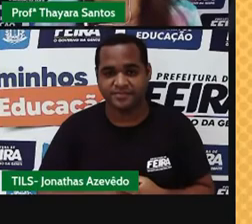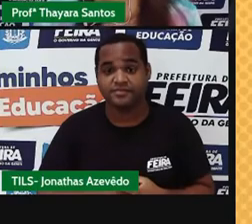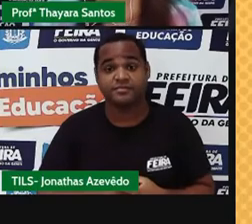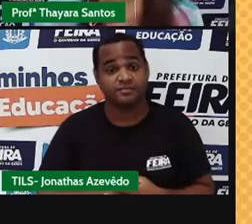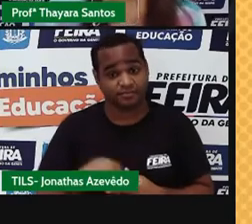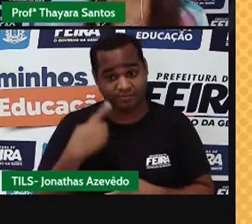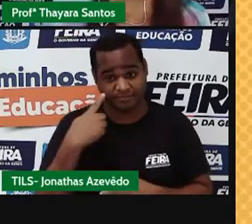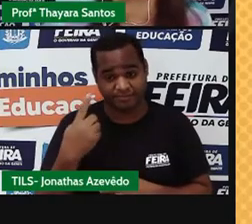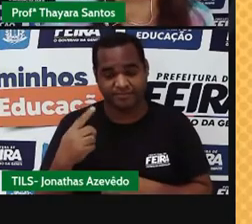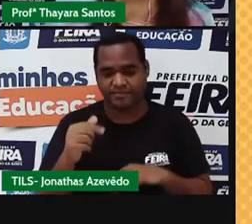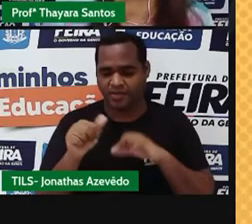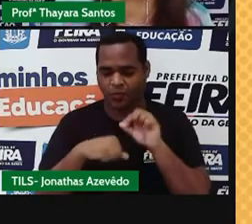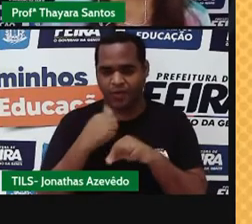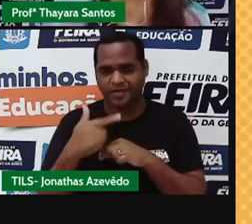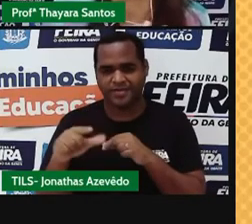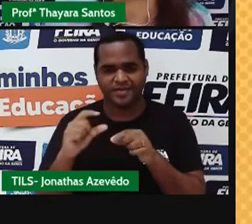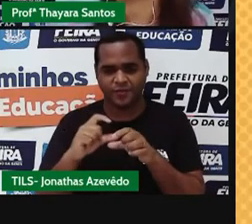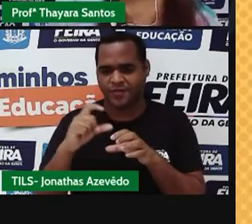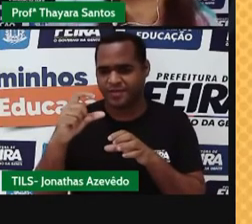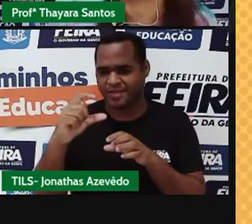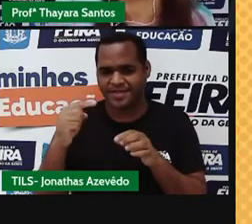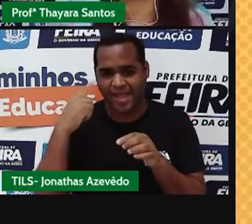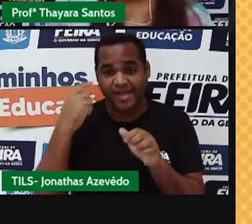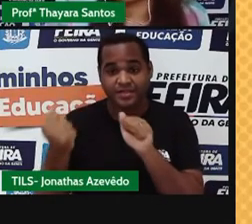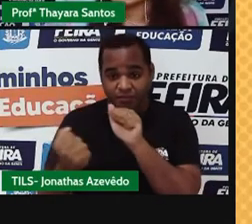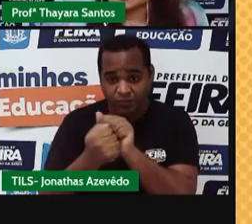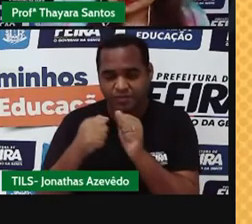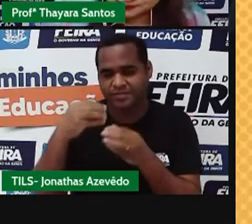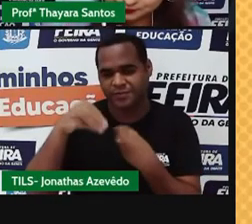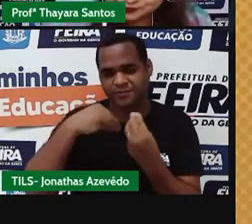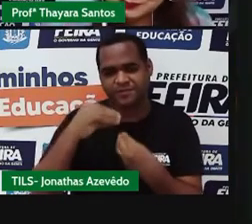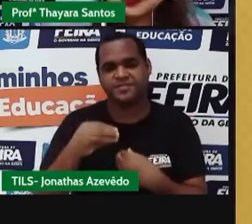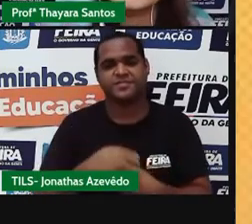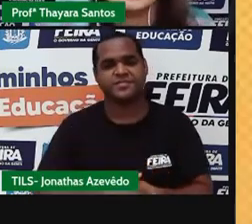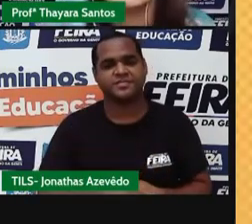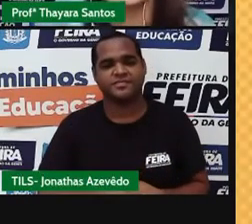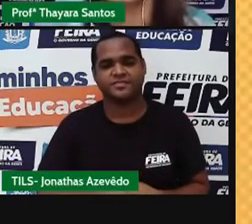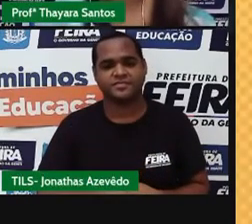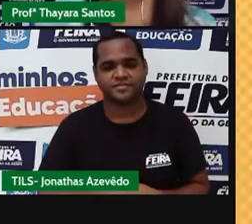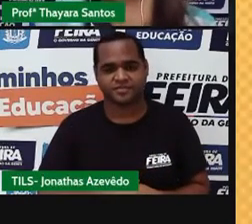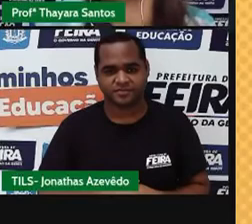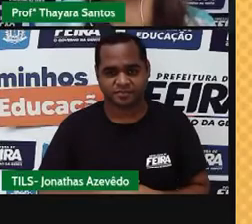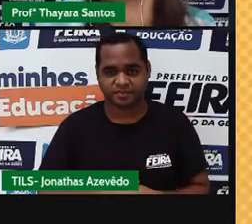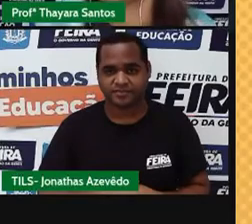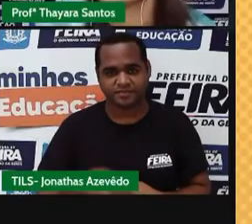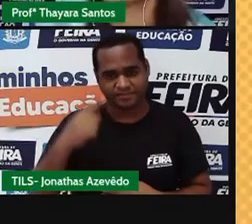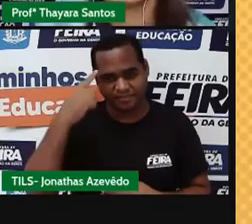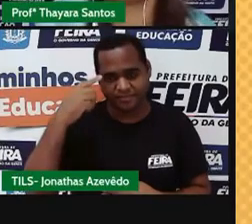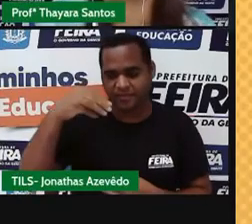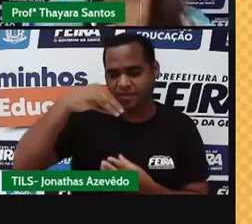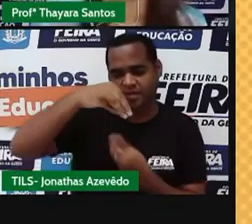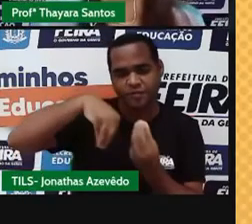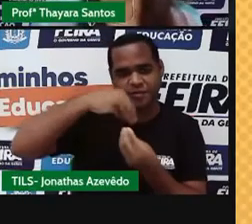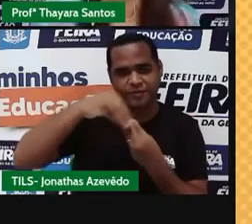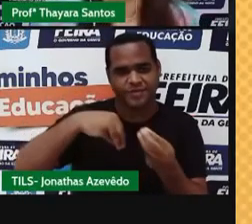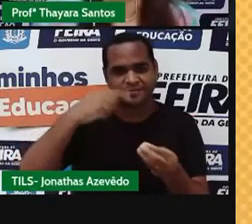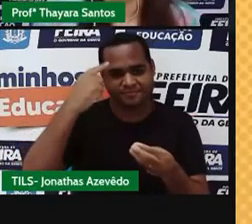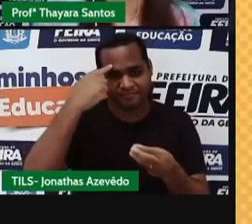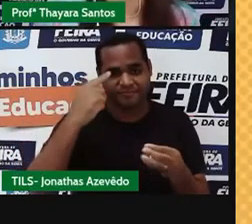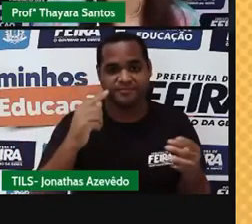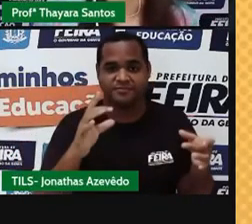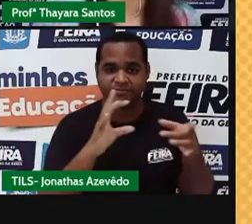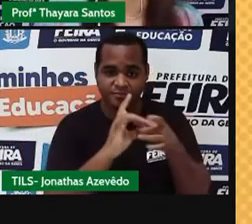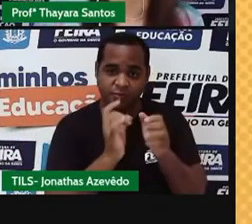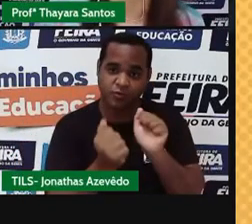a ser um constituinte daquela mistura. E essas misturas também podem ter duas classificações.